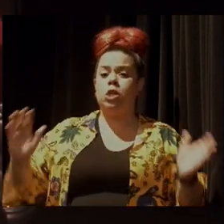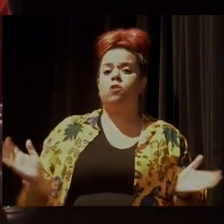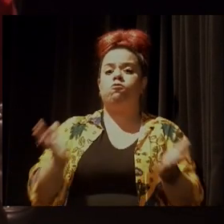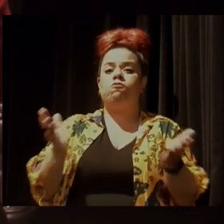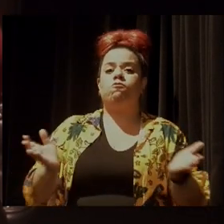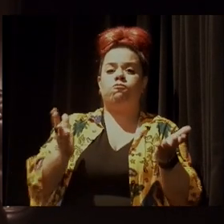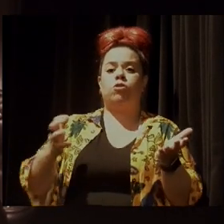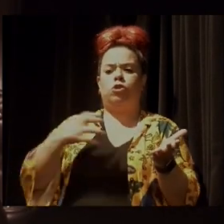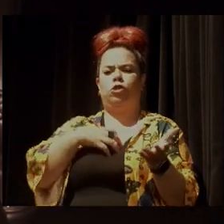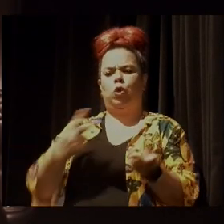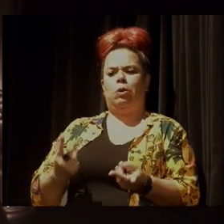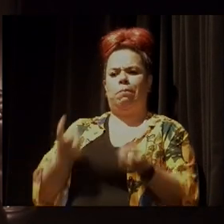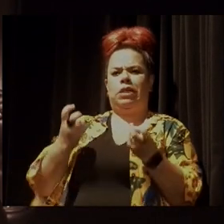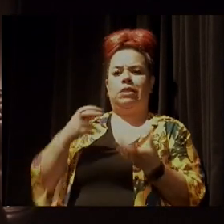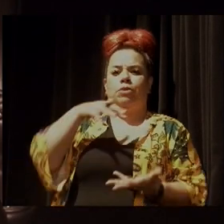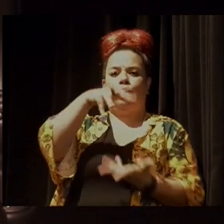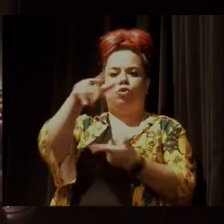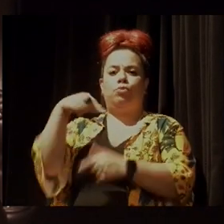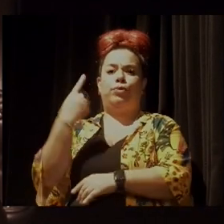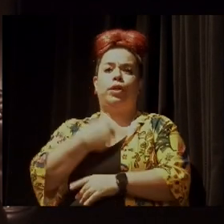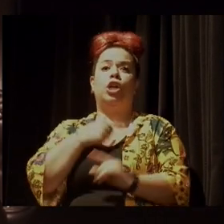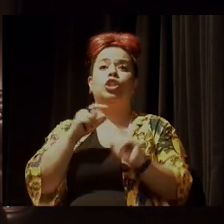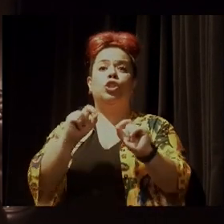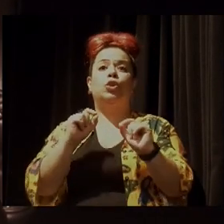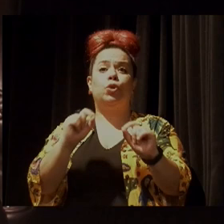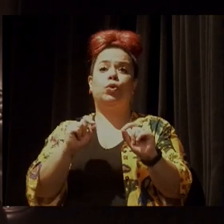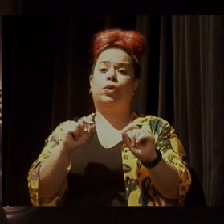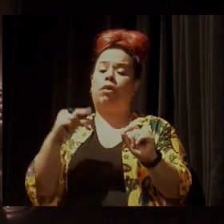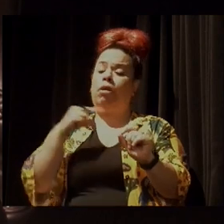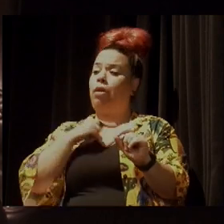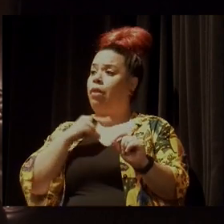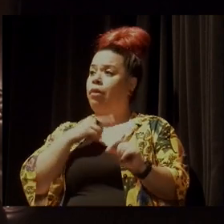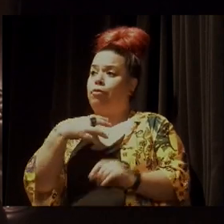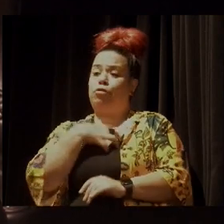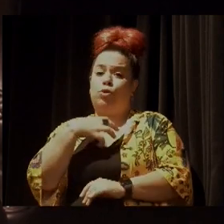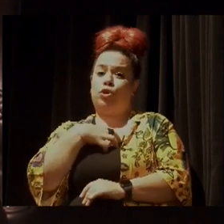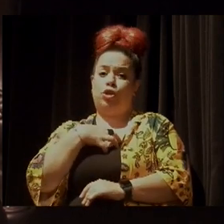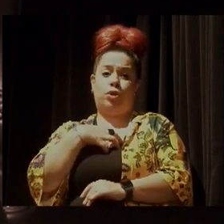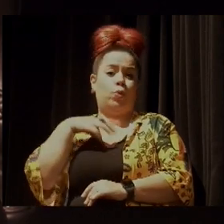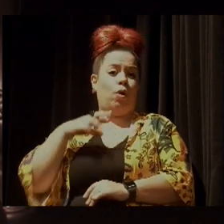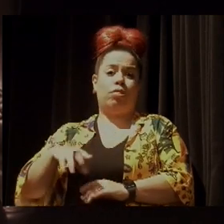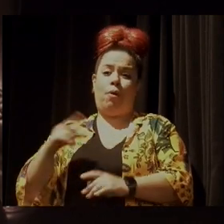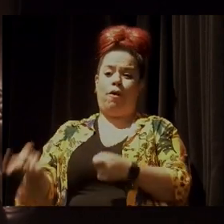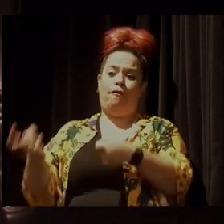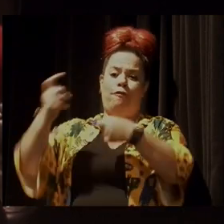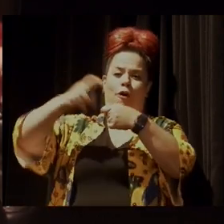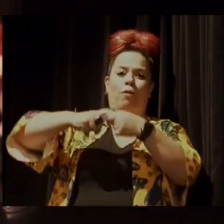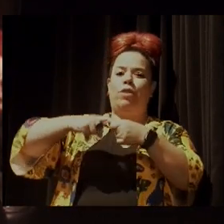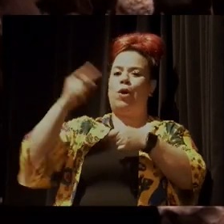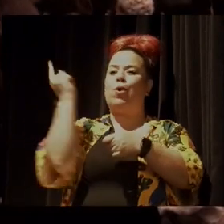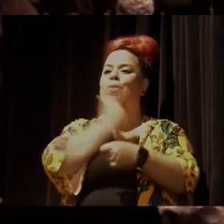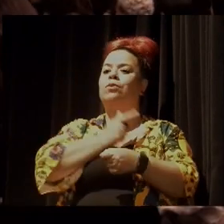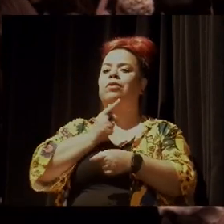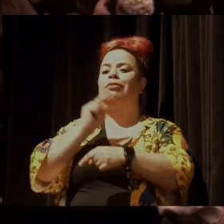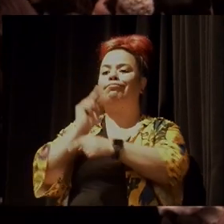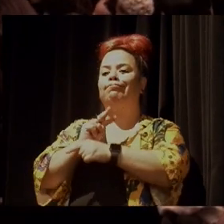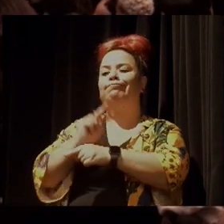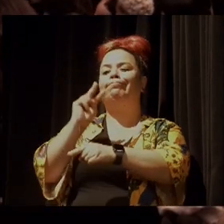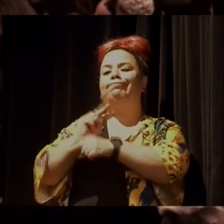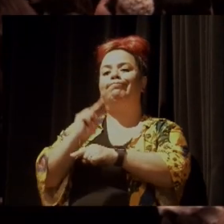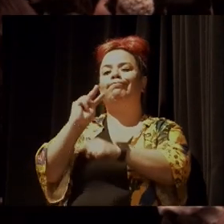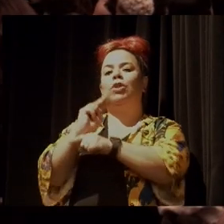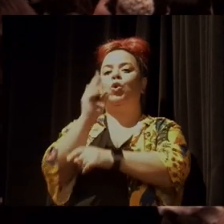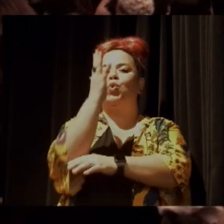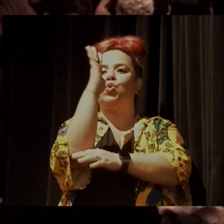mundo que está nos levando a uma situação de não retorno na perspectiva de